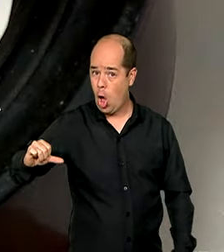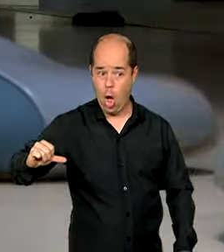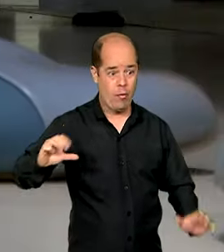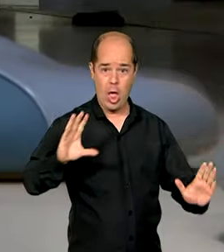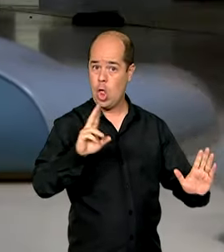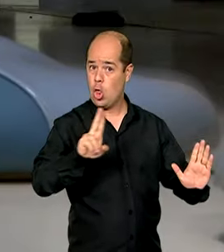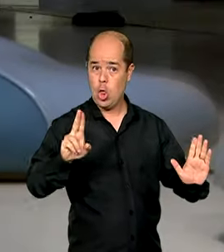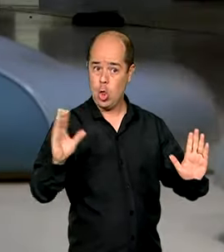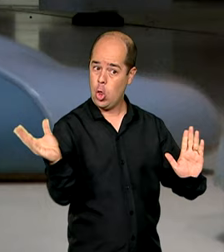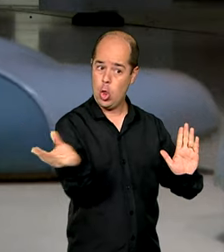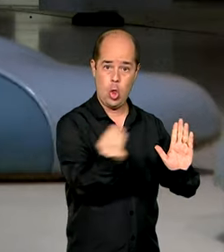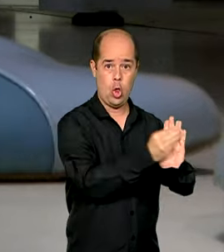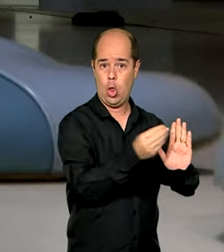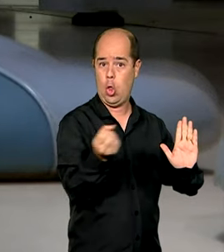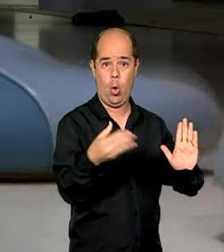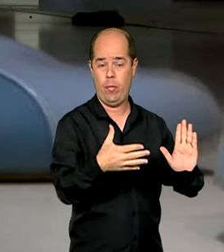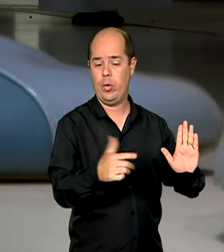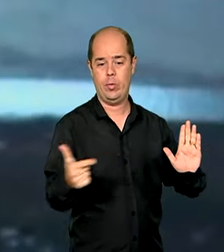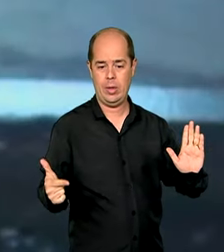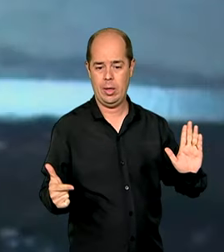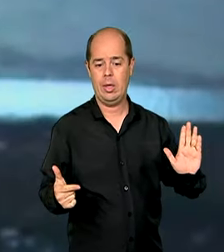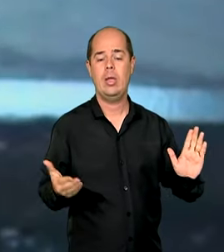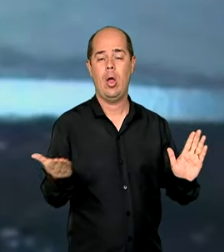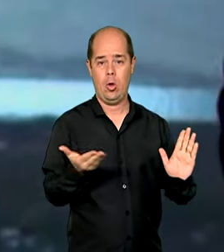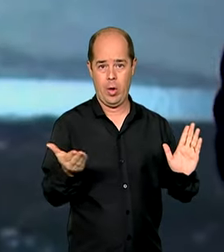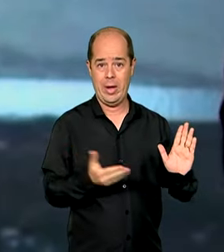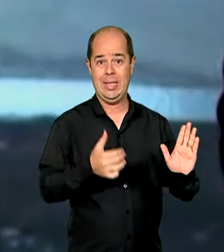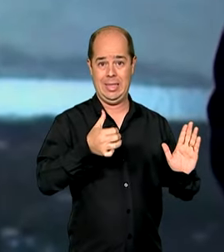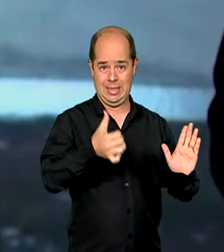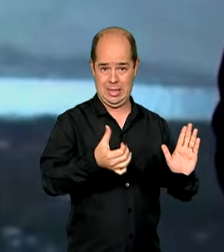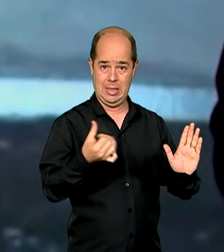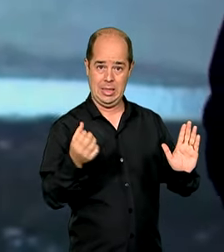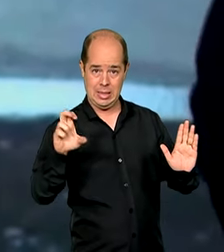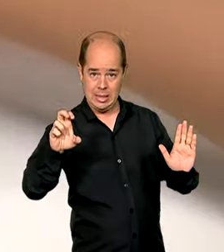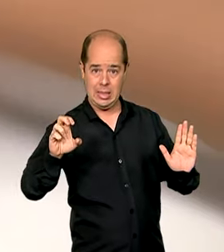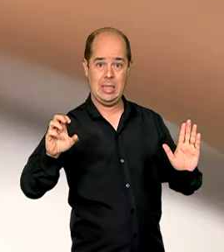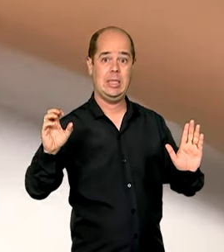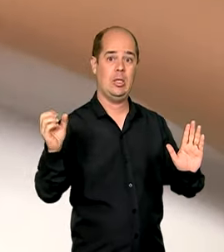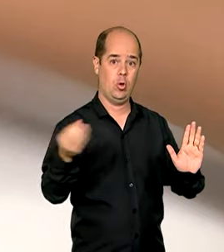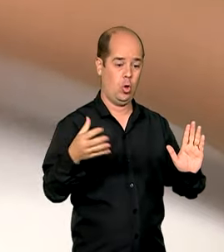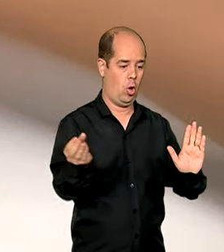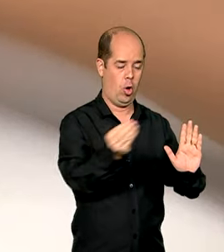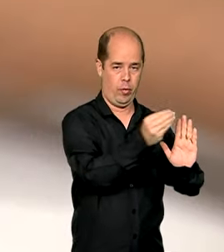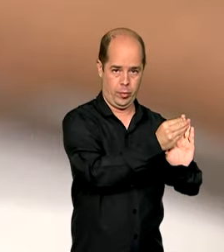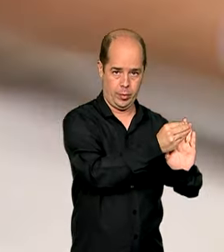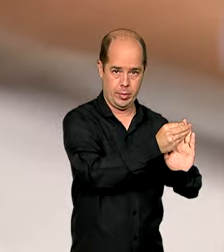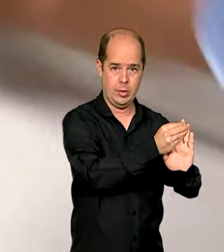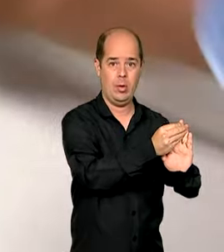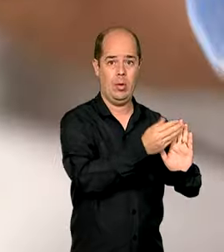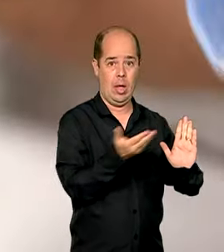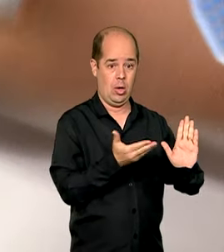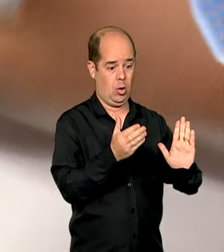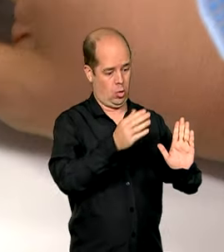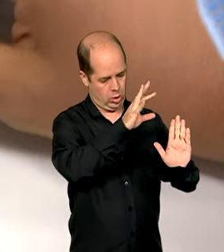ganhou 165 novos itens, passando de 182 para